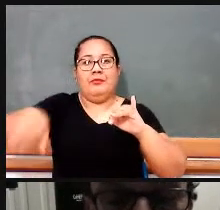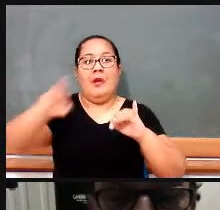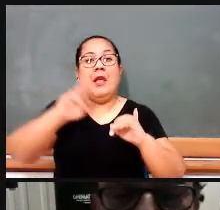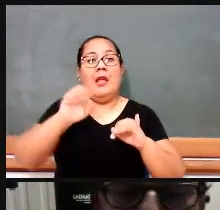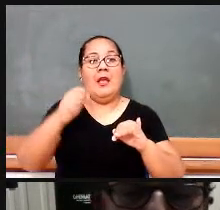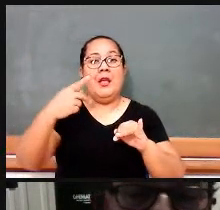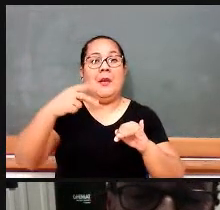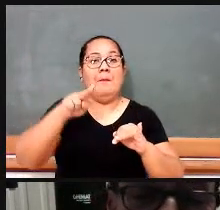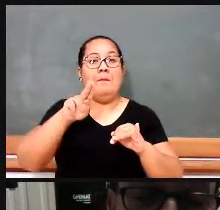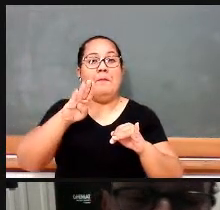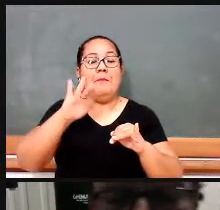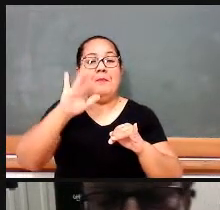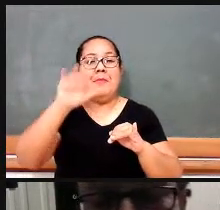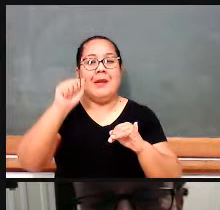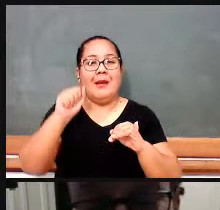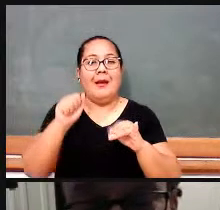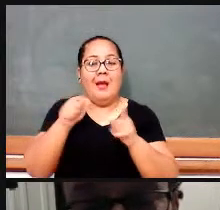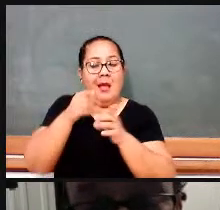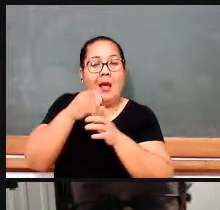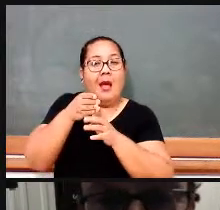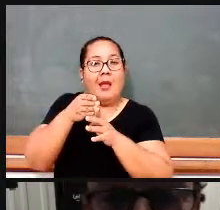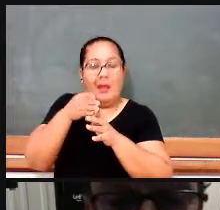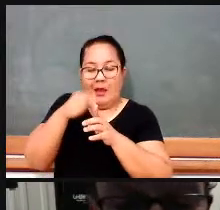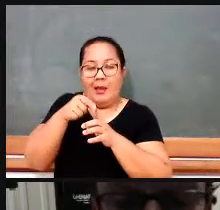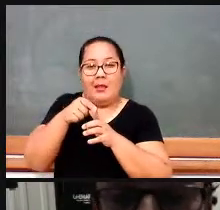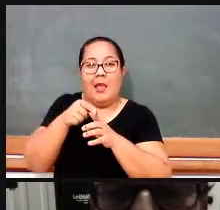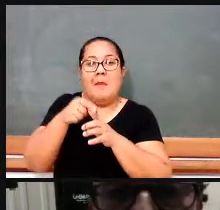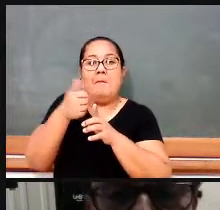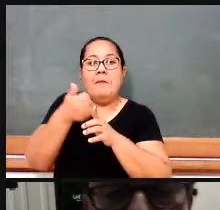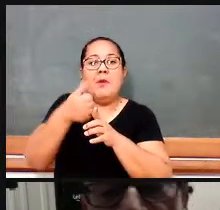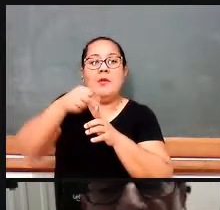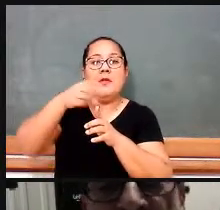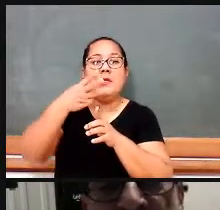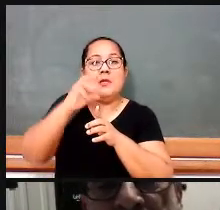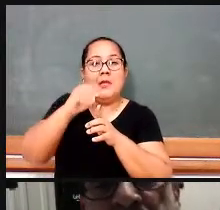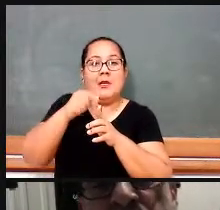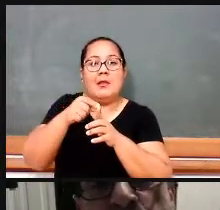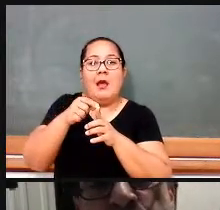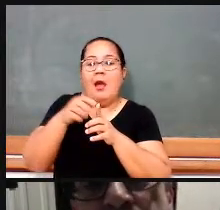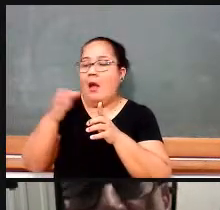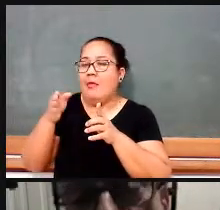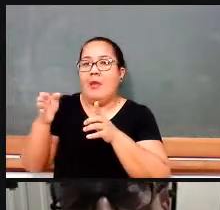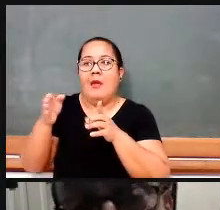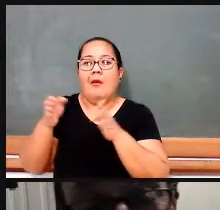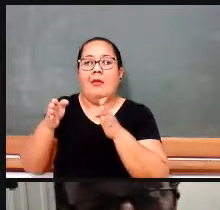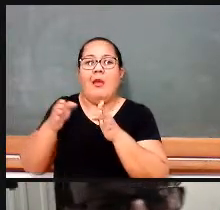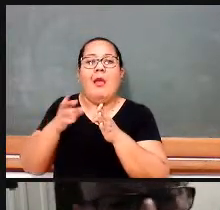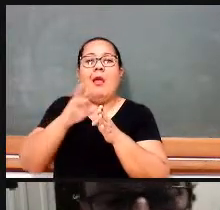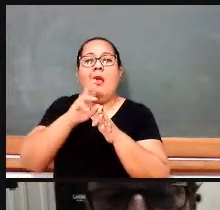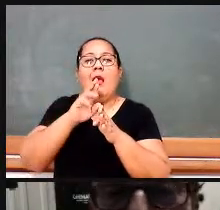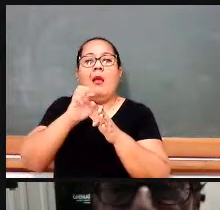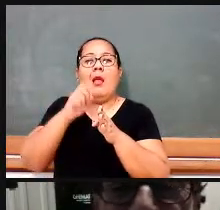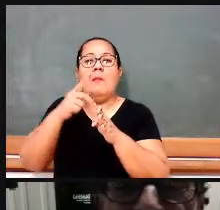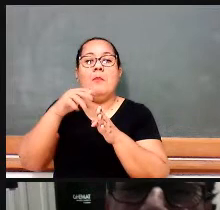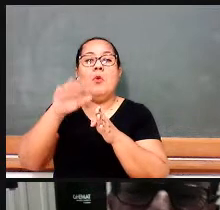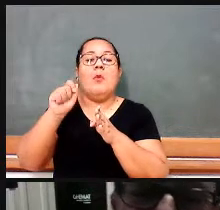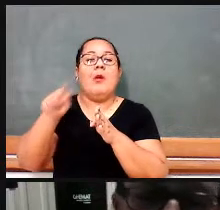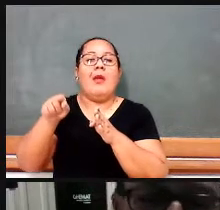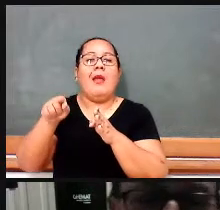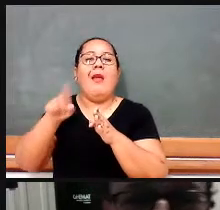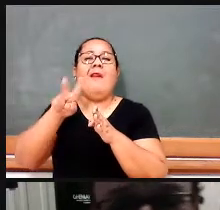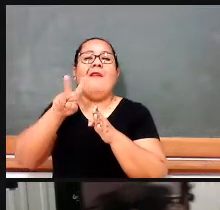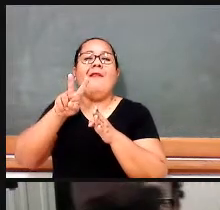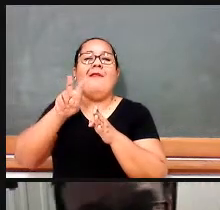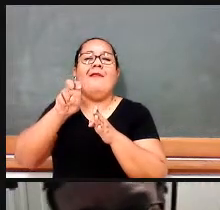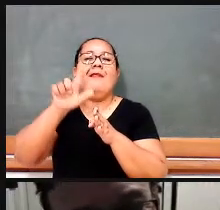começa com um período que vai até 30, que a gente chama de república velha. República velha, a gente aprendeu na escola, que era aquela